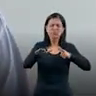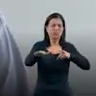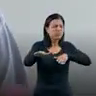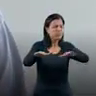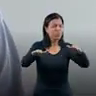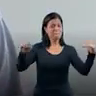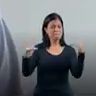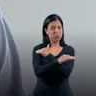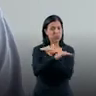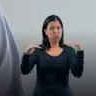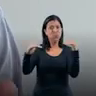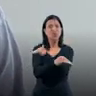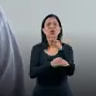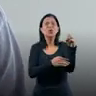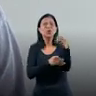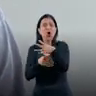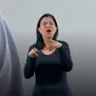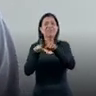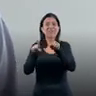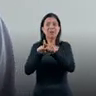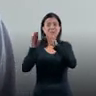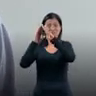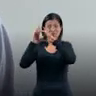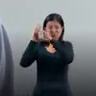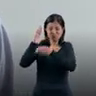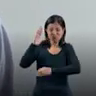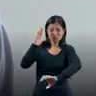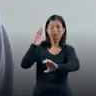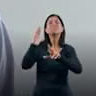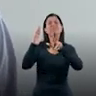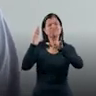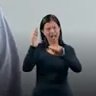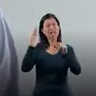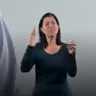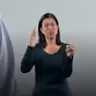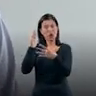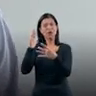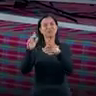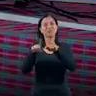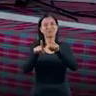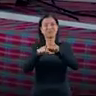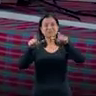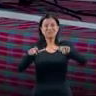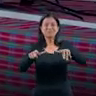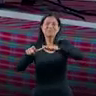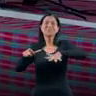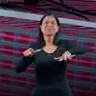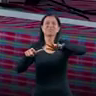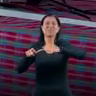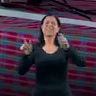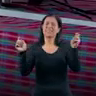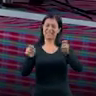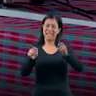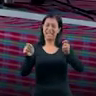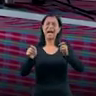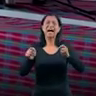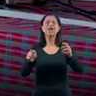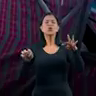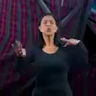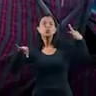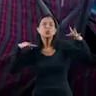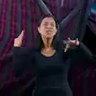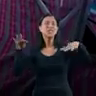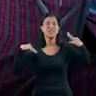novas vias, com a retirada do esgoto, nós vamos ter toda essa região. É possível de ser explorada como